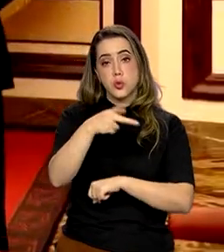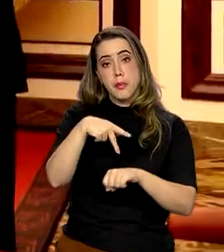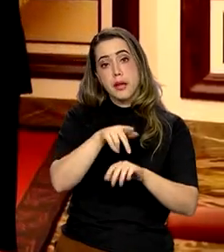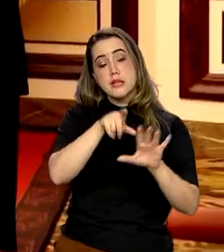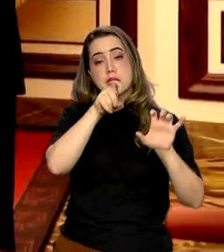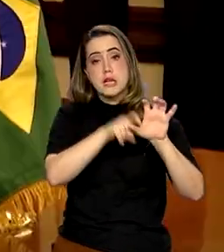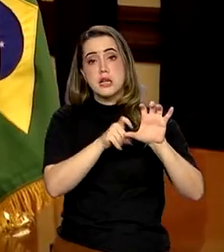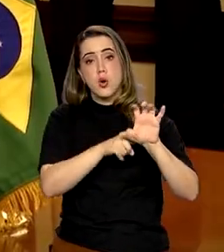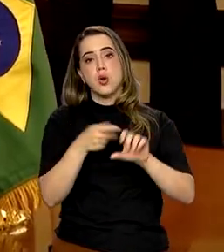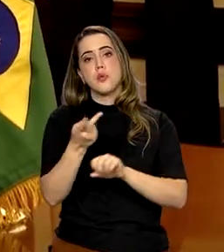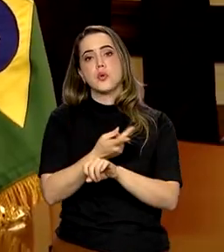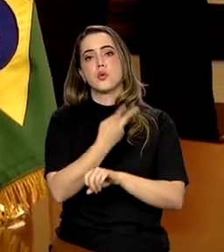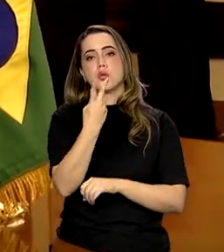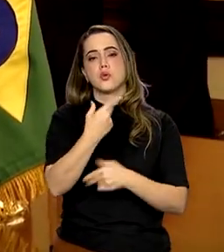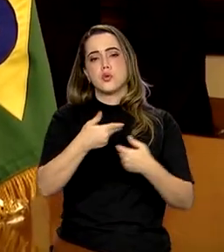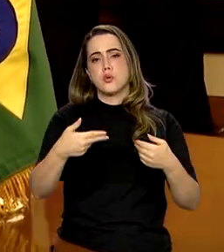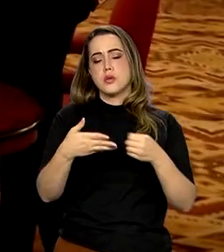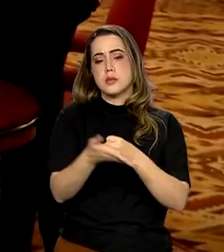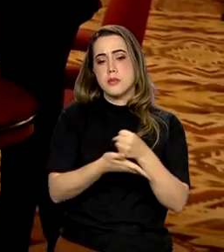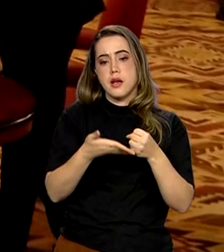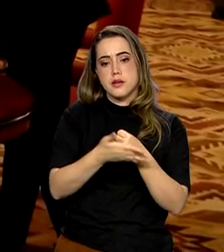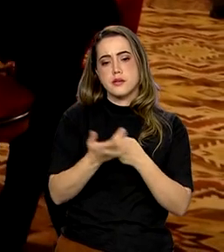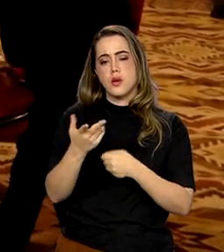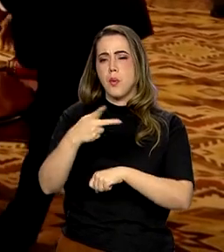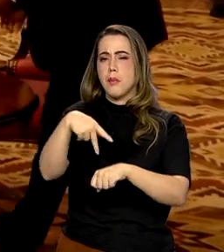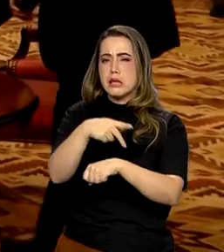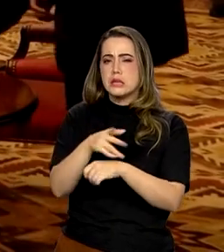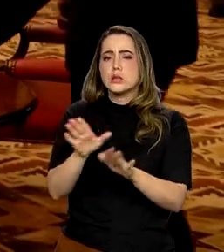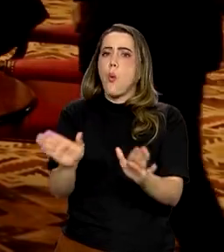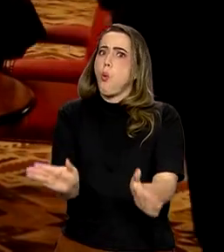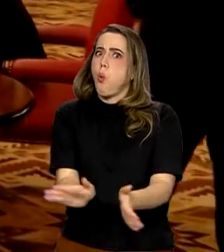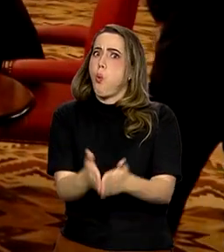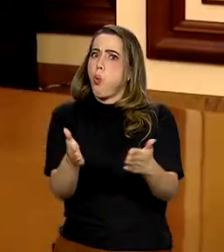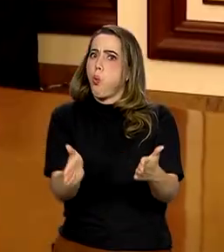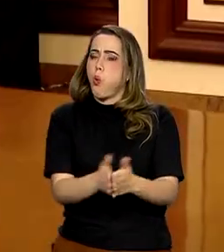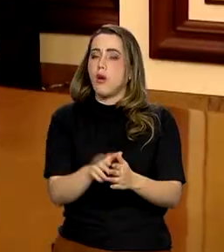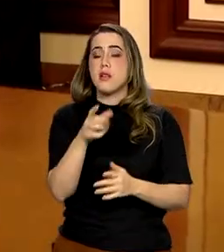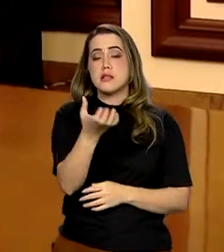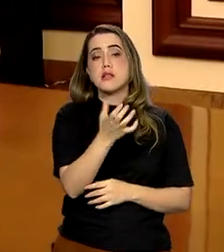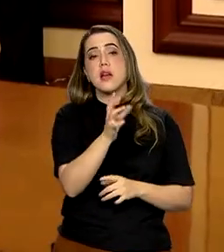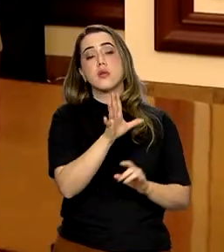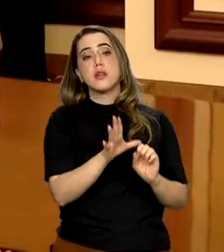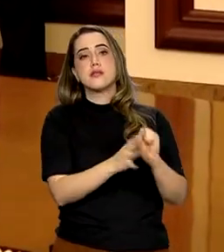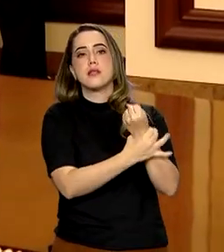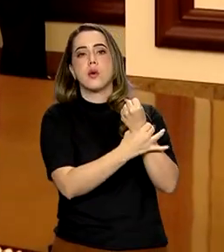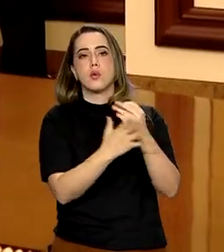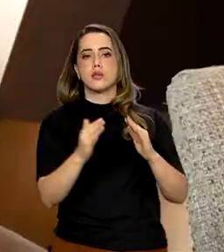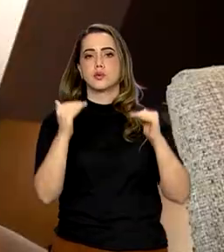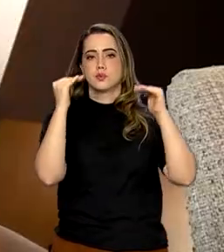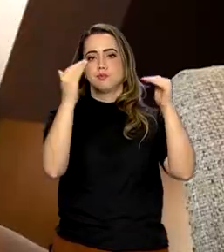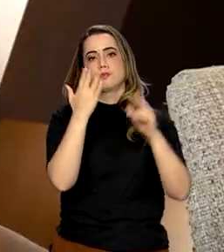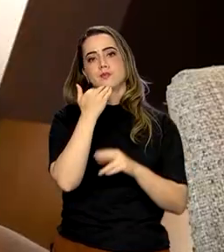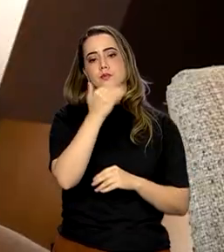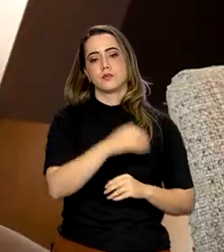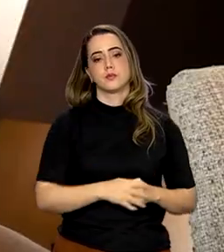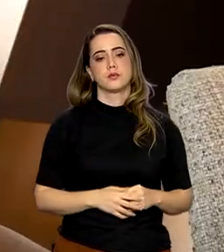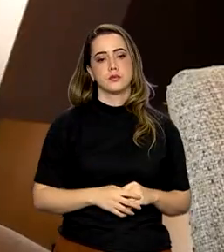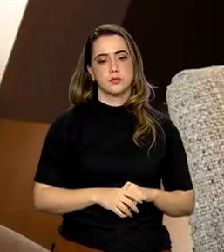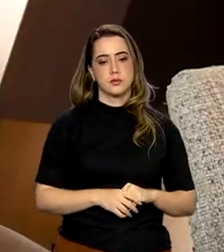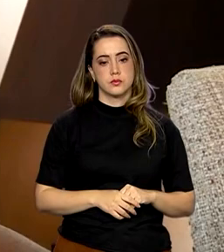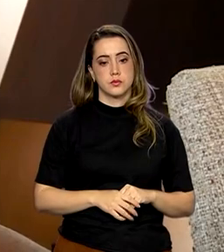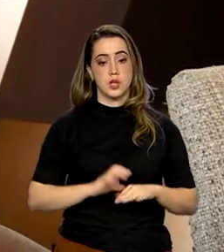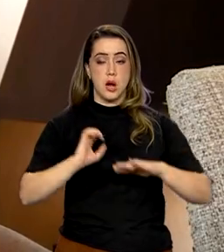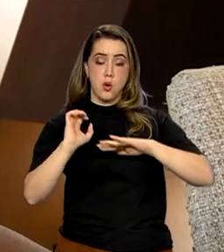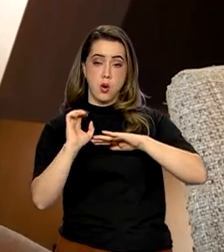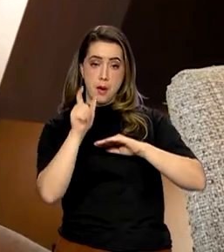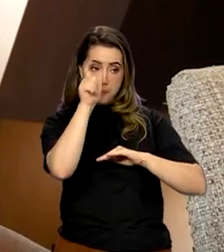coisas muito básicas. Ainda mais para um país com muitos pobres. Segurança e soberania alimentar. O empresário brasileiro